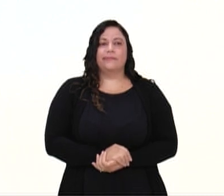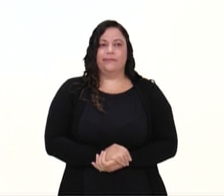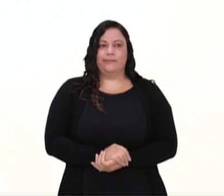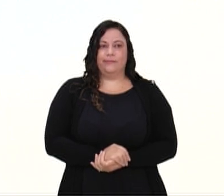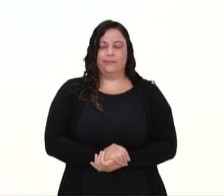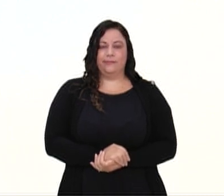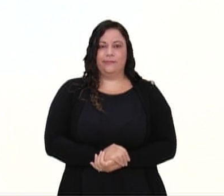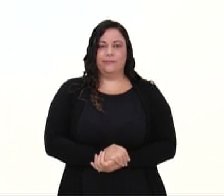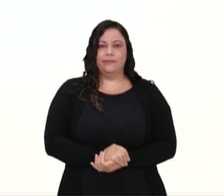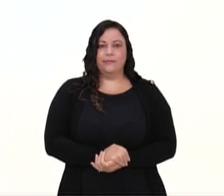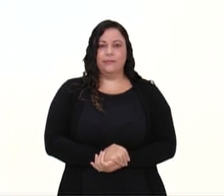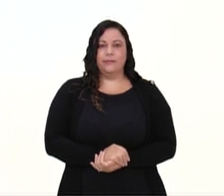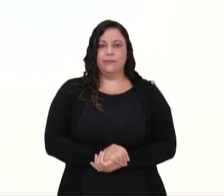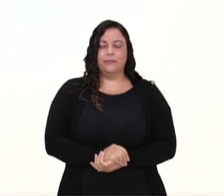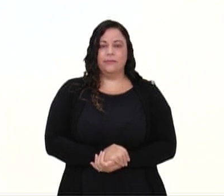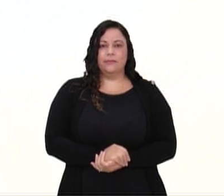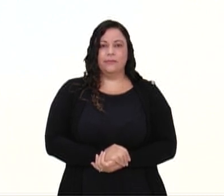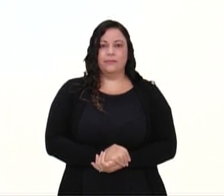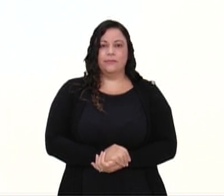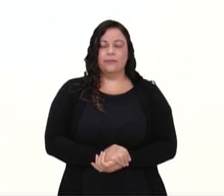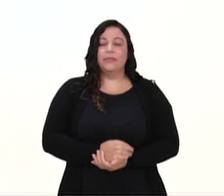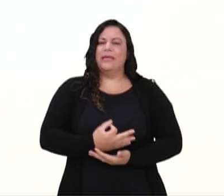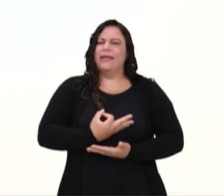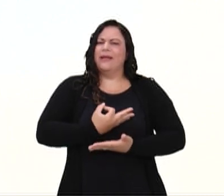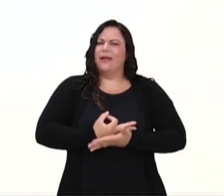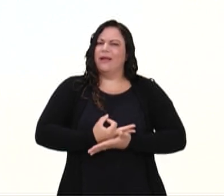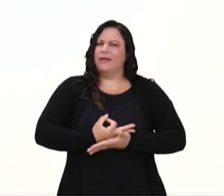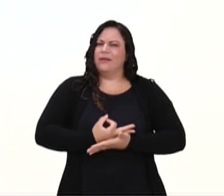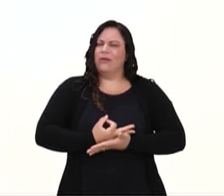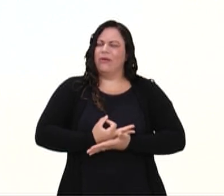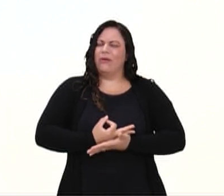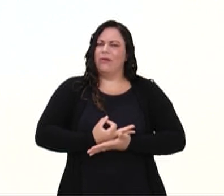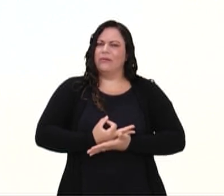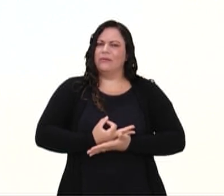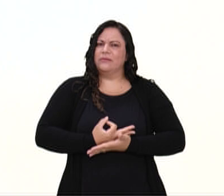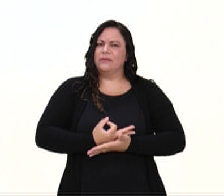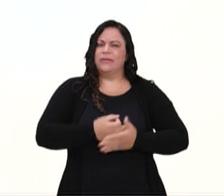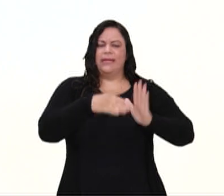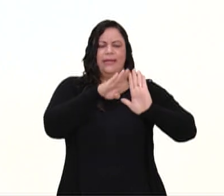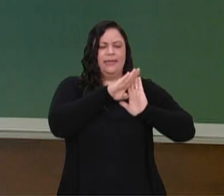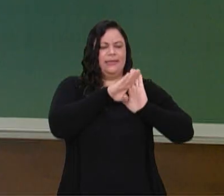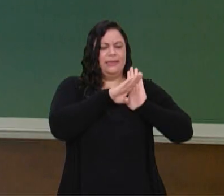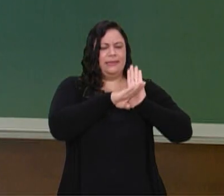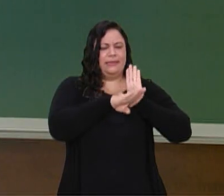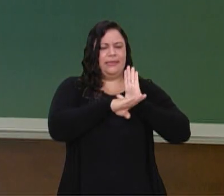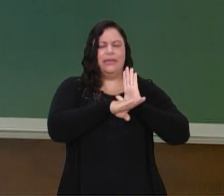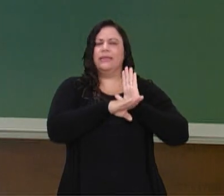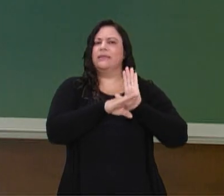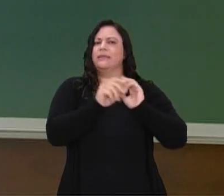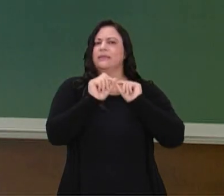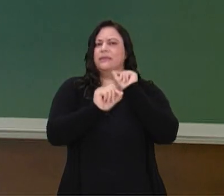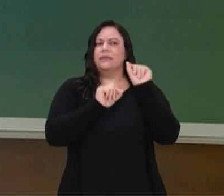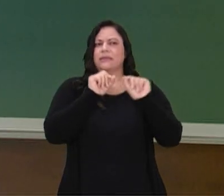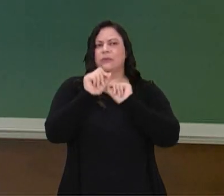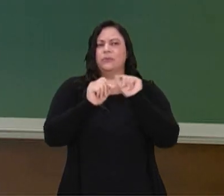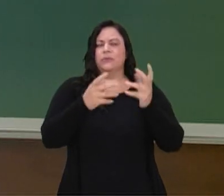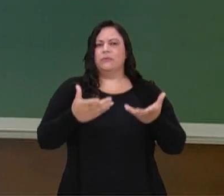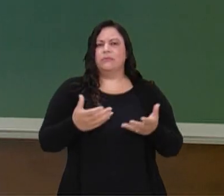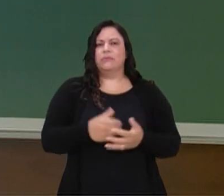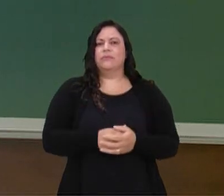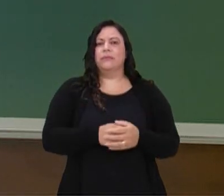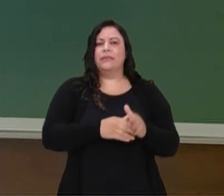E o yoga, ela segue alguns angas. O anga, gente, é como se fosse